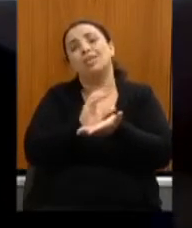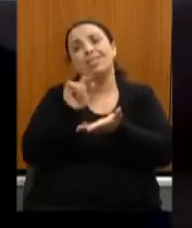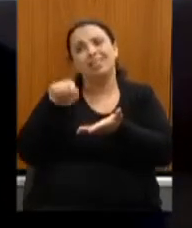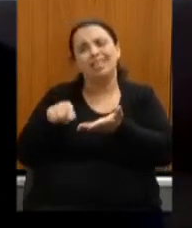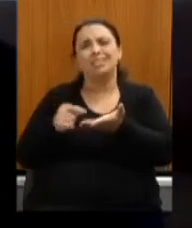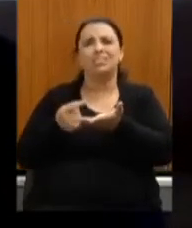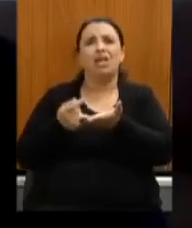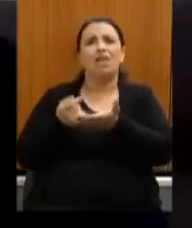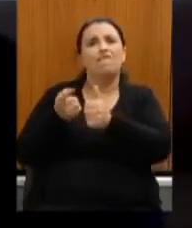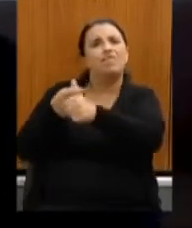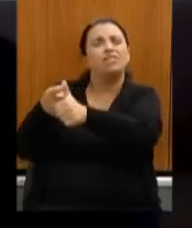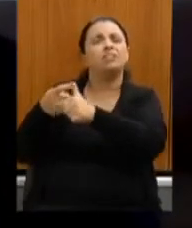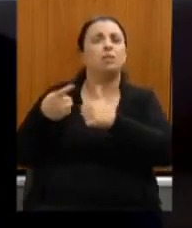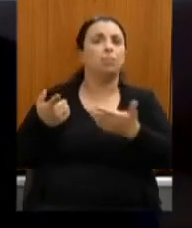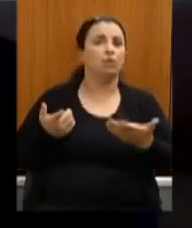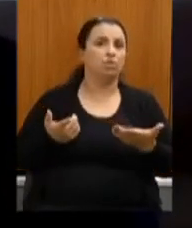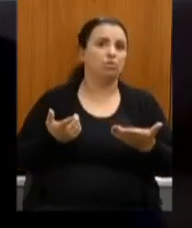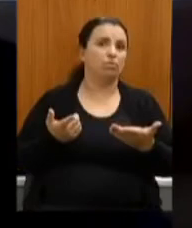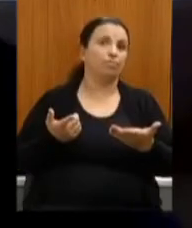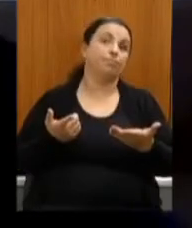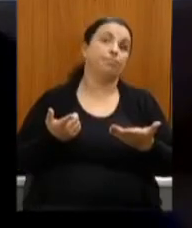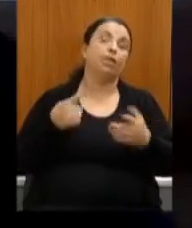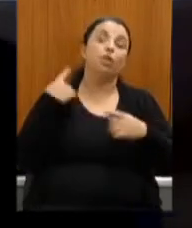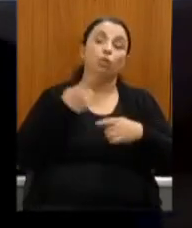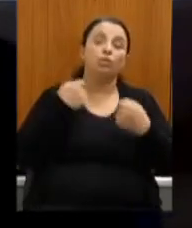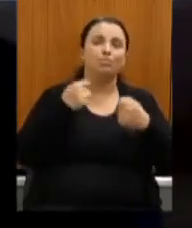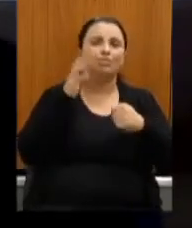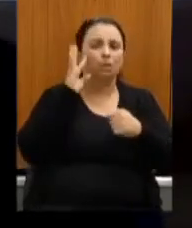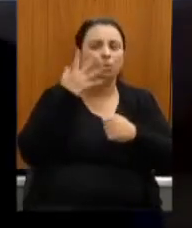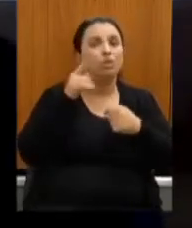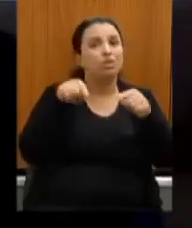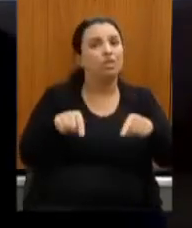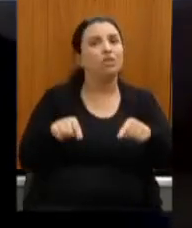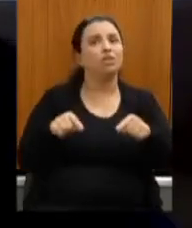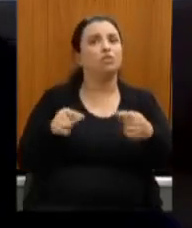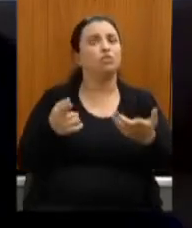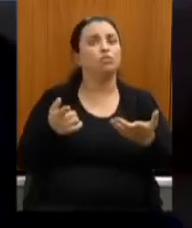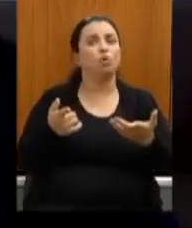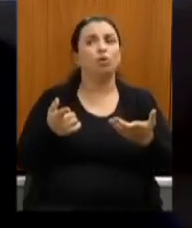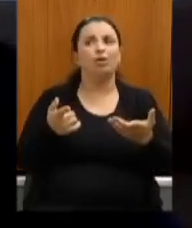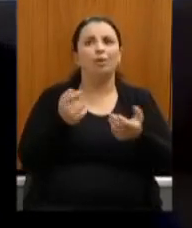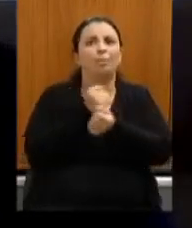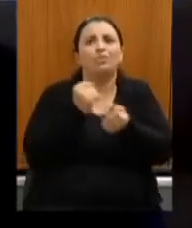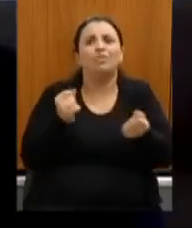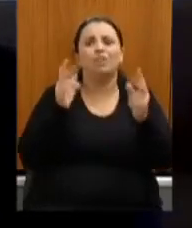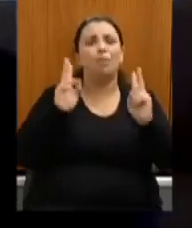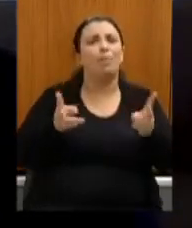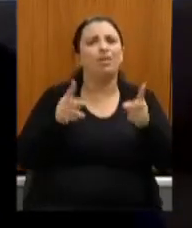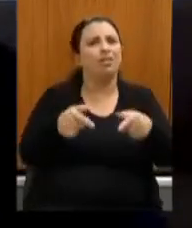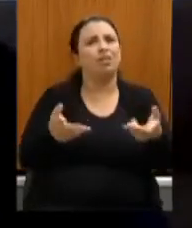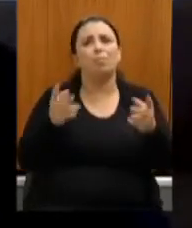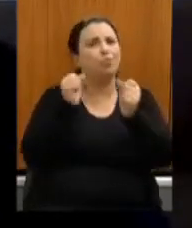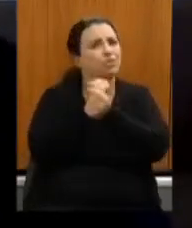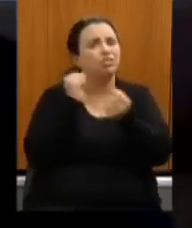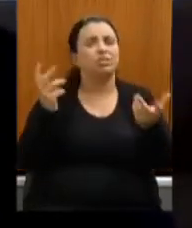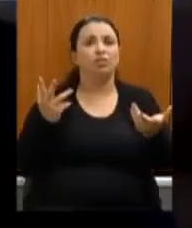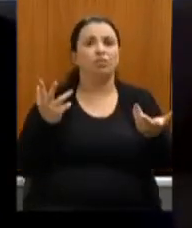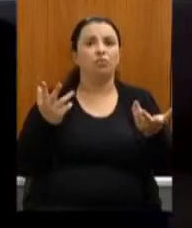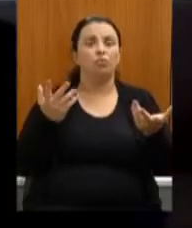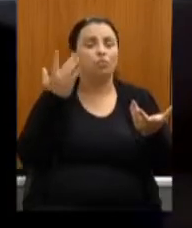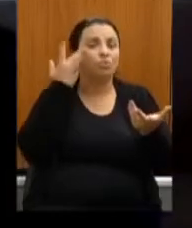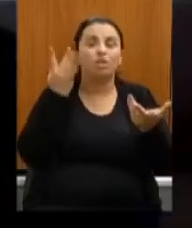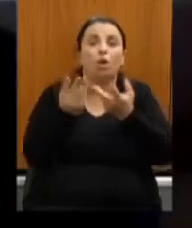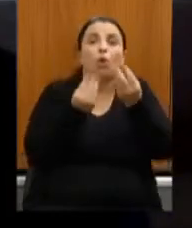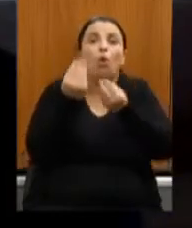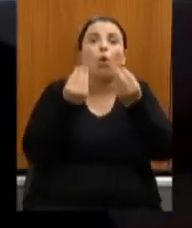dar uma solução para isso secretário não tem cabimento mesmo que tem que fazer um desembarque eu sei